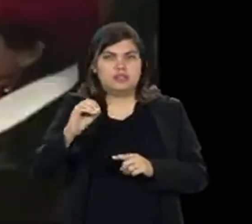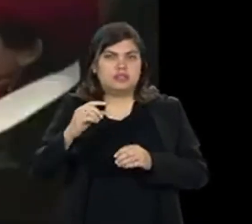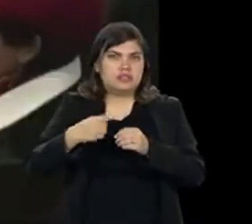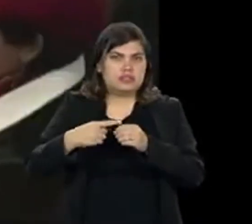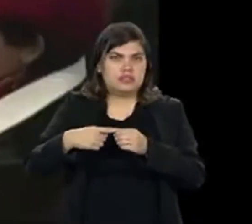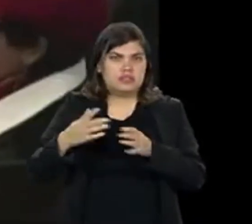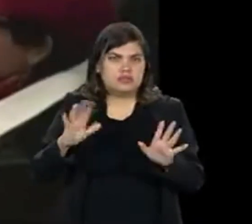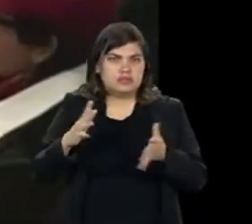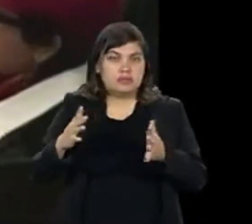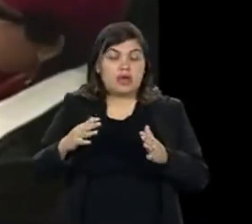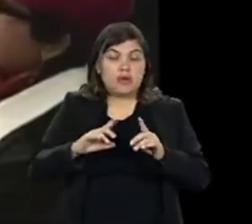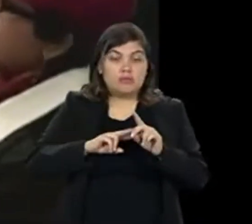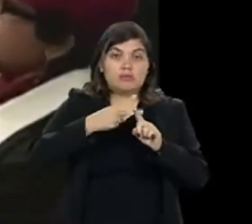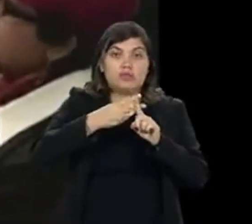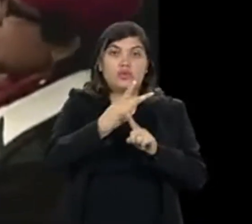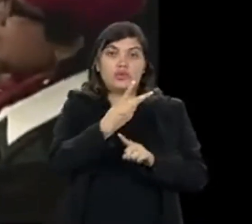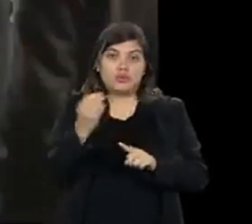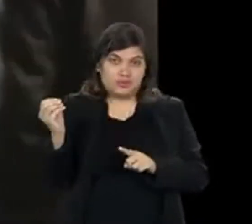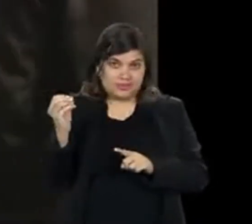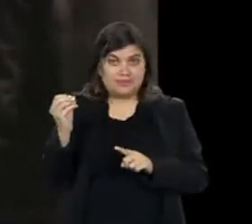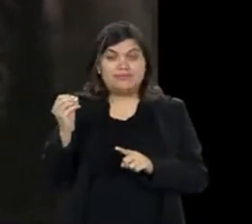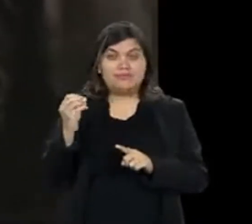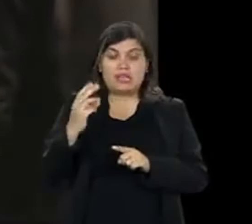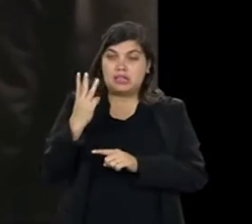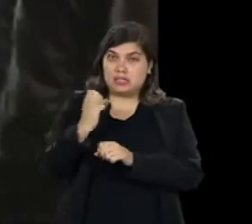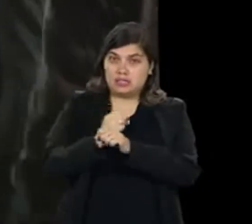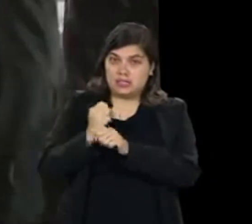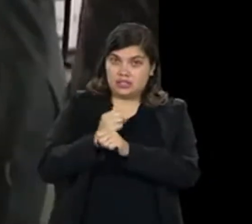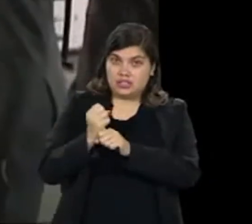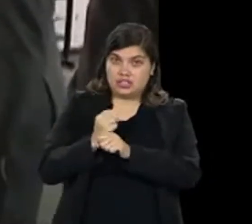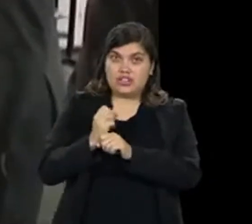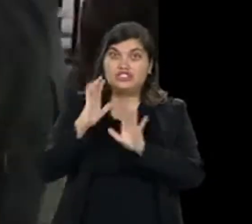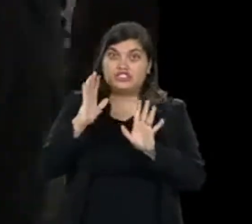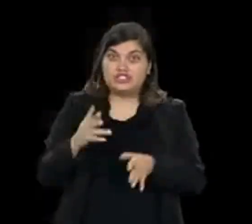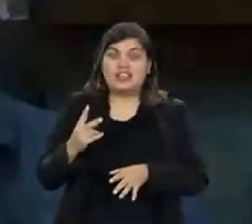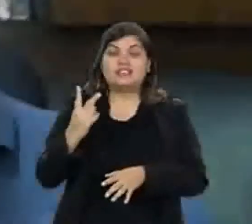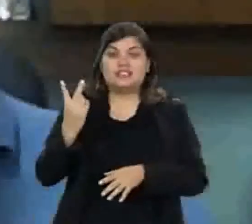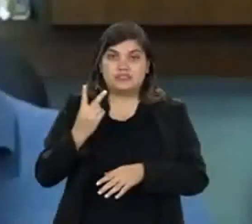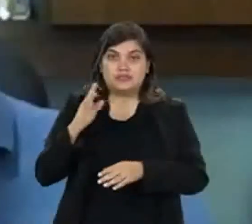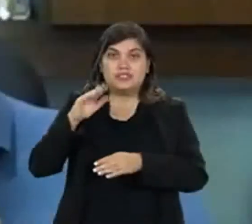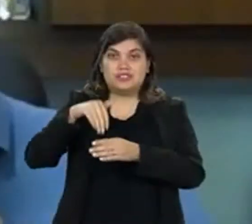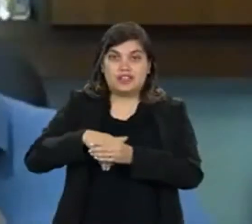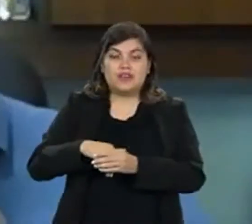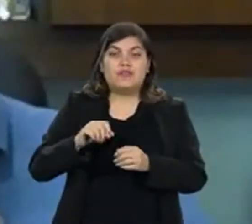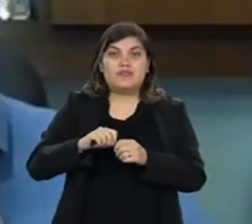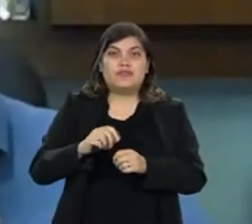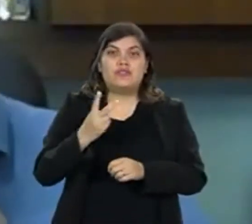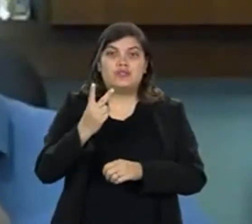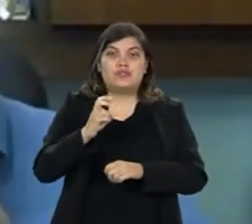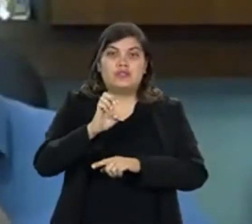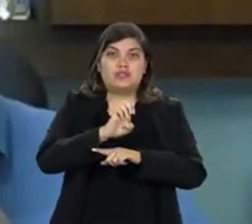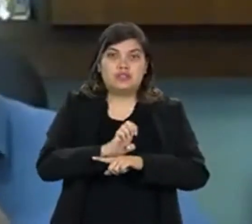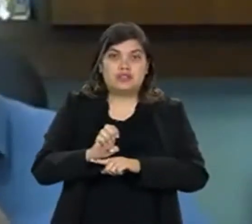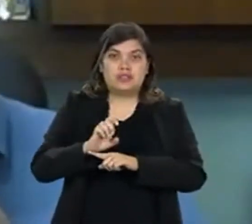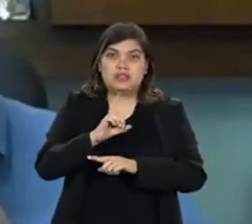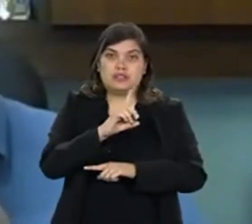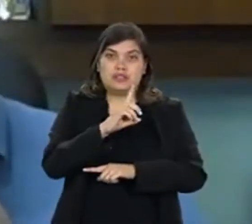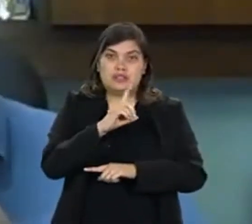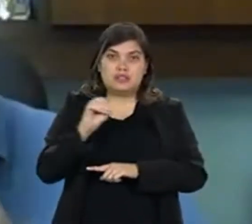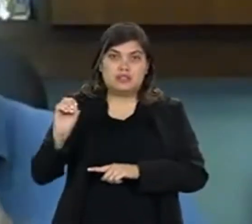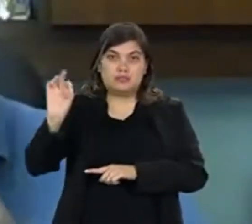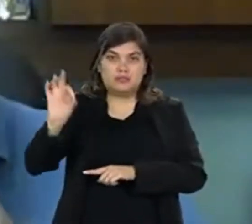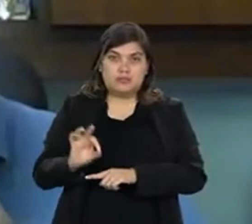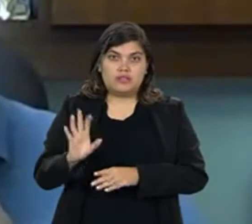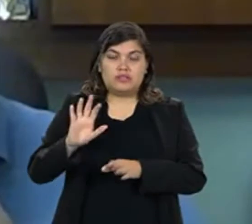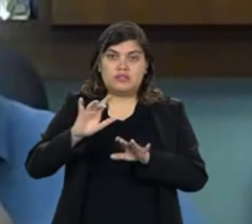70 cidades para mais de 200. E no terceiro ano, já na segunda eleição, a gente fez dois estados